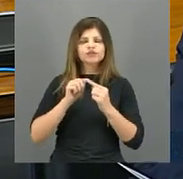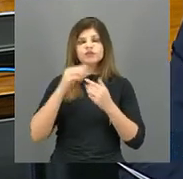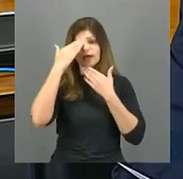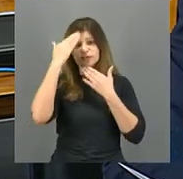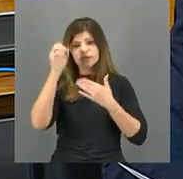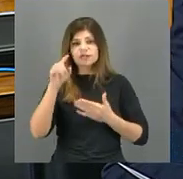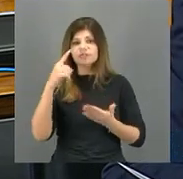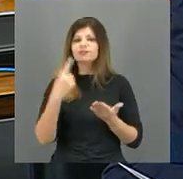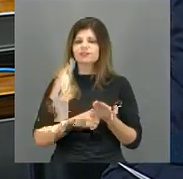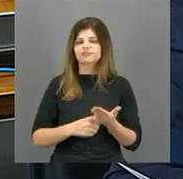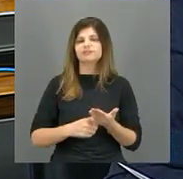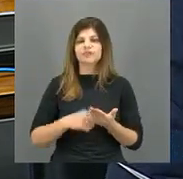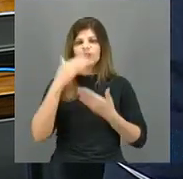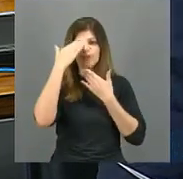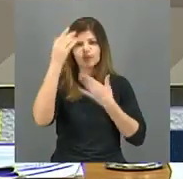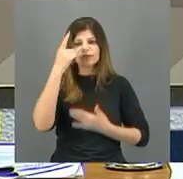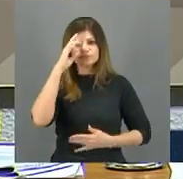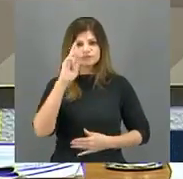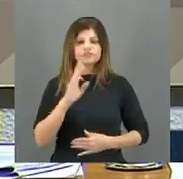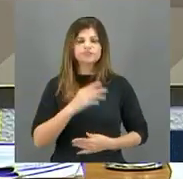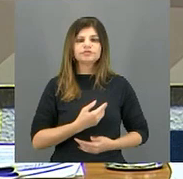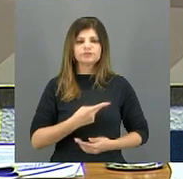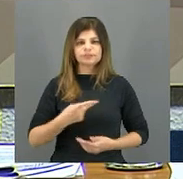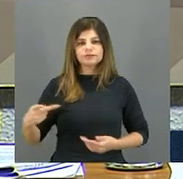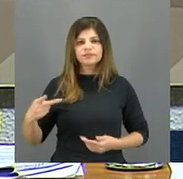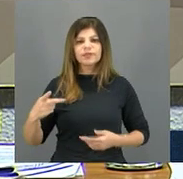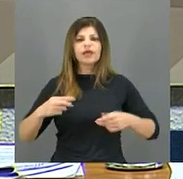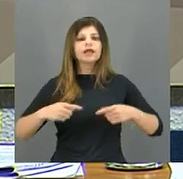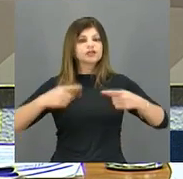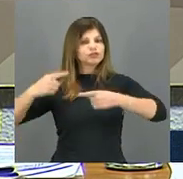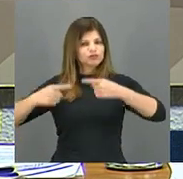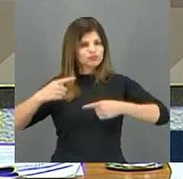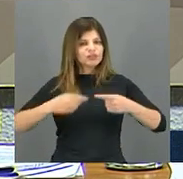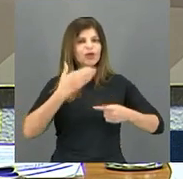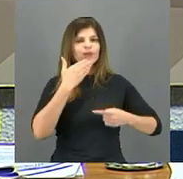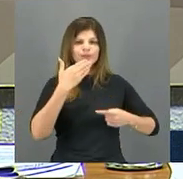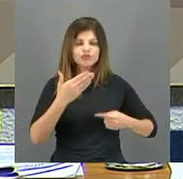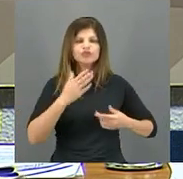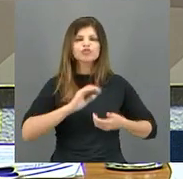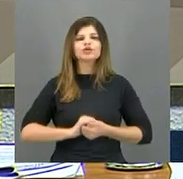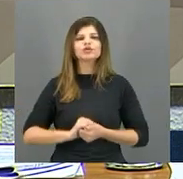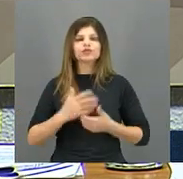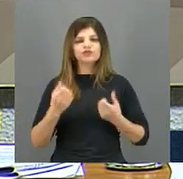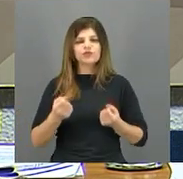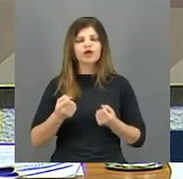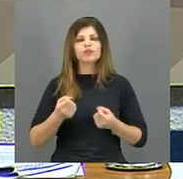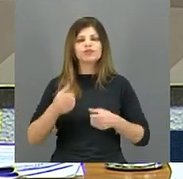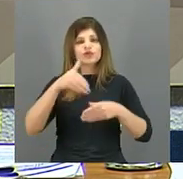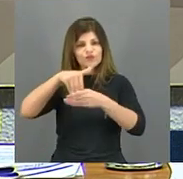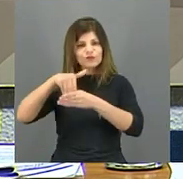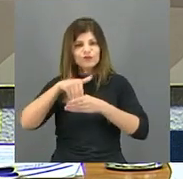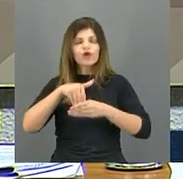puder marcar. Muito obrigado, Sr. Presidente. Em discussão, o requerimento. Não havendo quem quer discutir, vamos à votação.